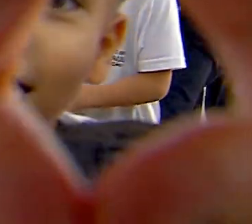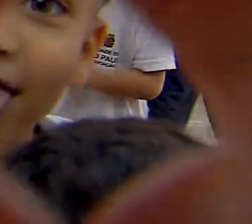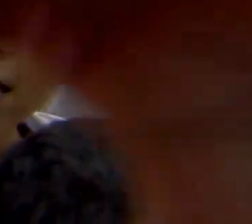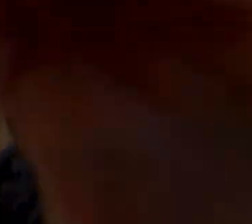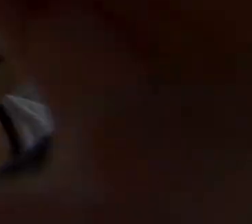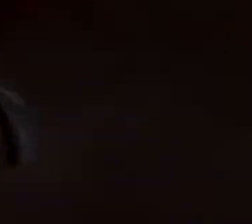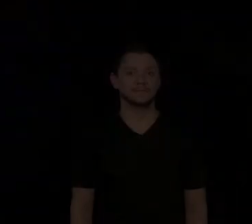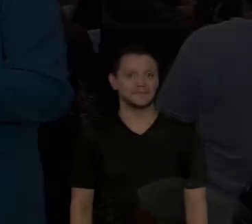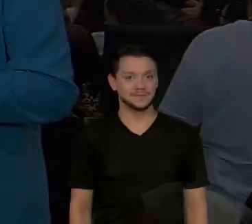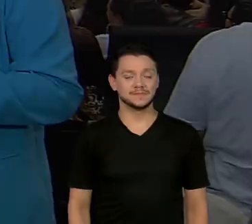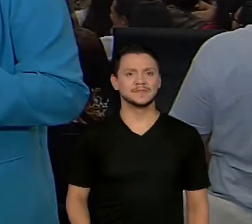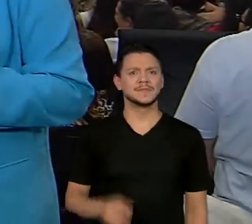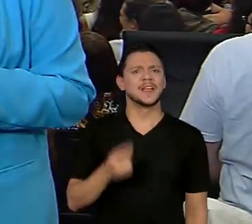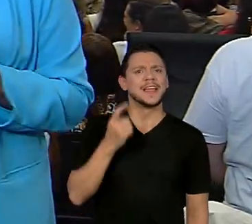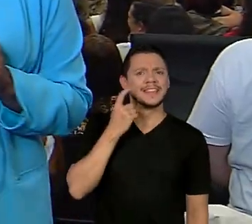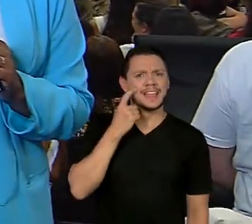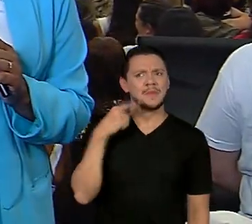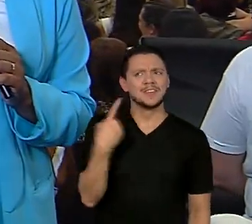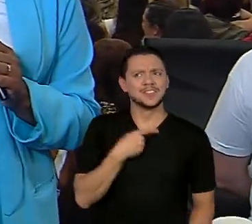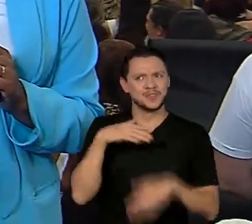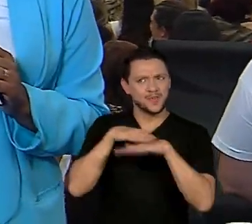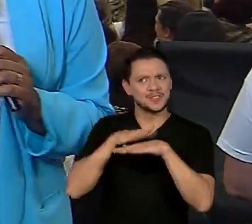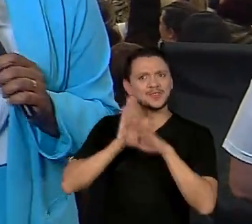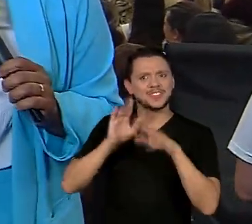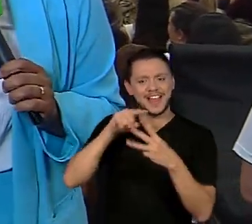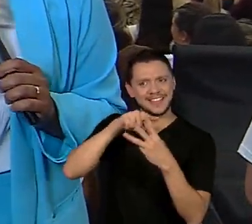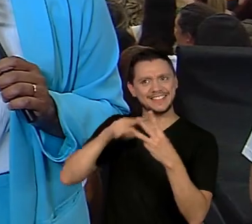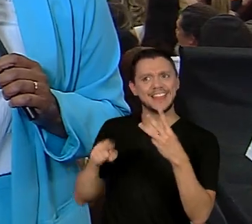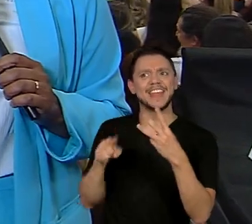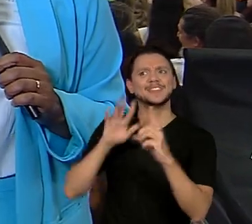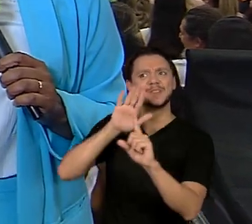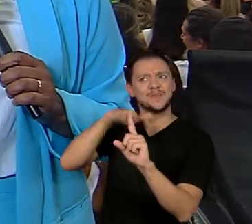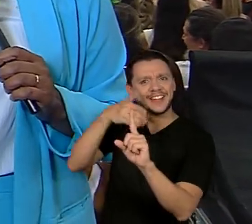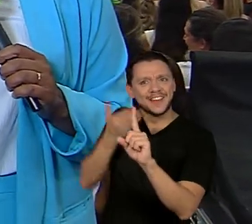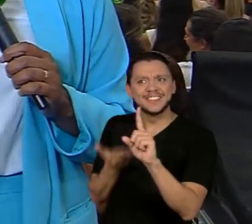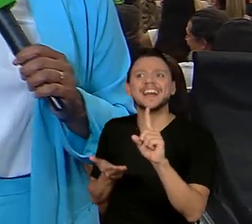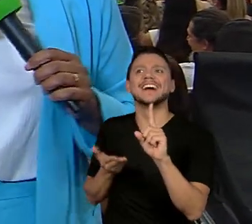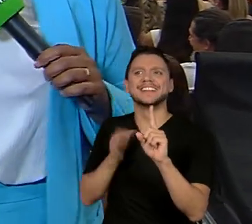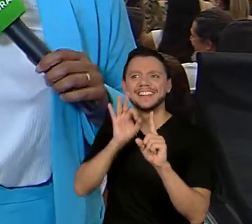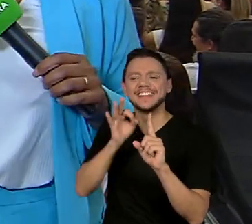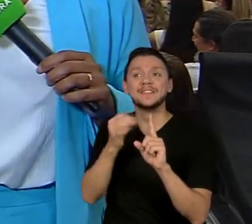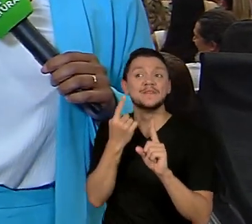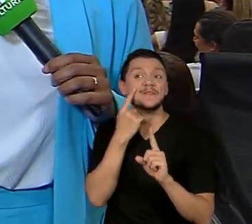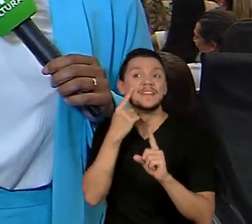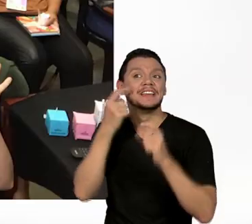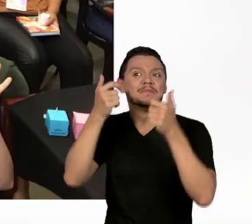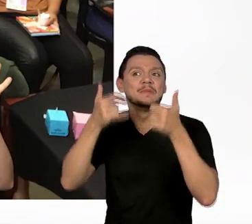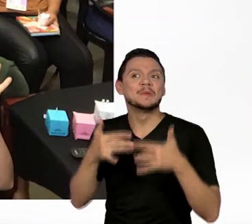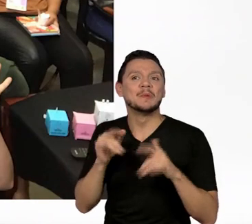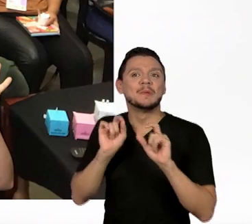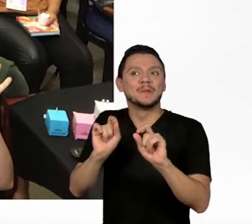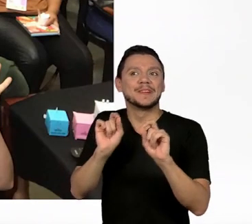E, ó, Débora, a gente conversou com as três grandes homenageadas dessa categoria. Vamos ver o que elas falaram?